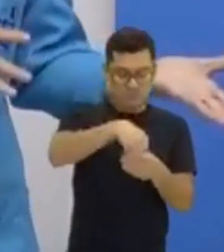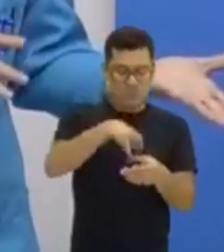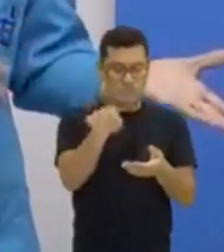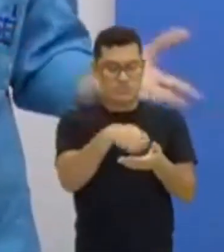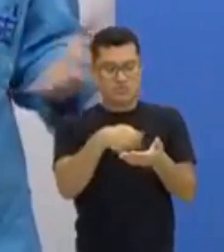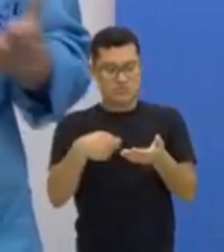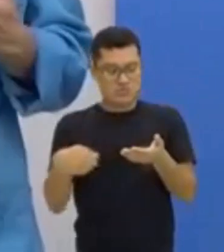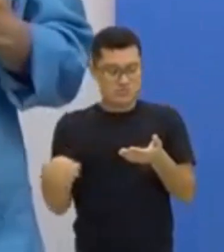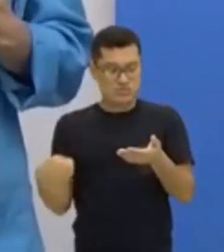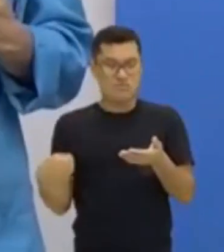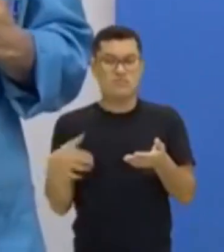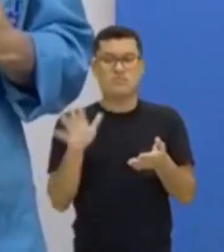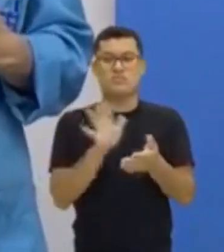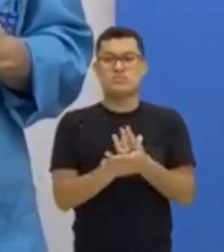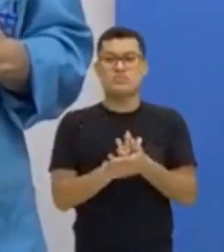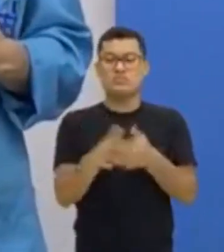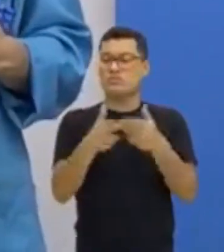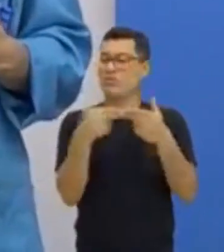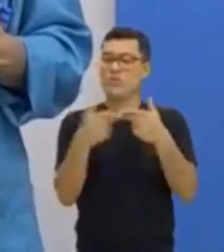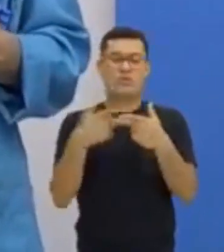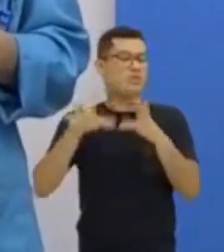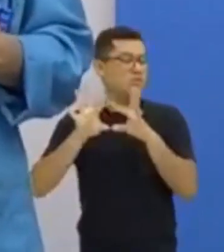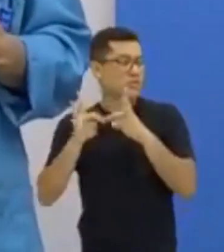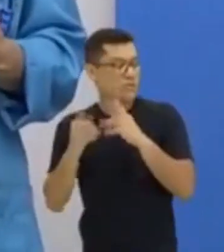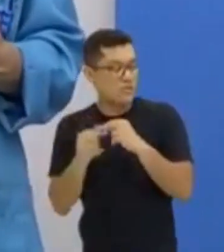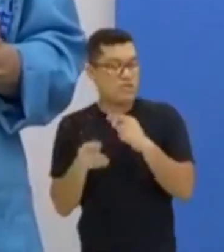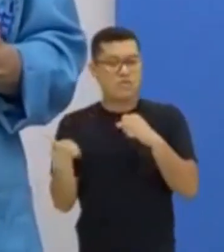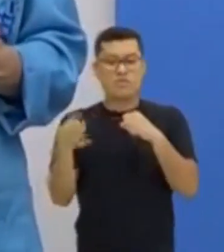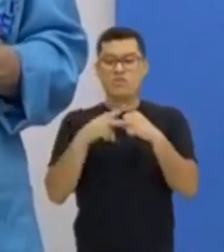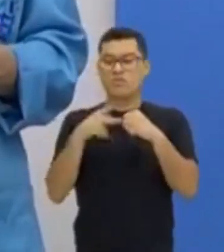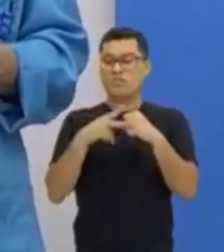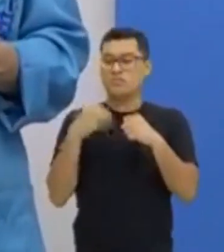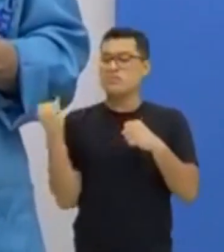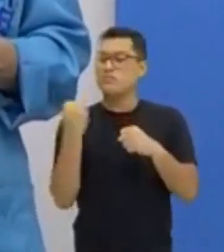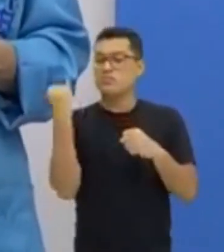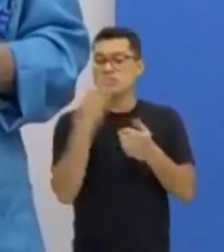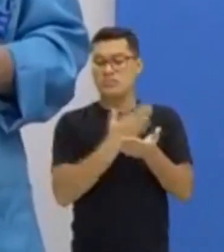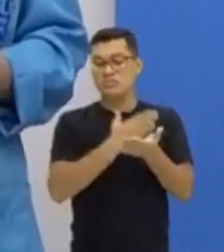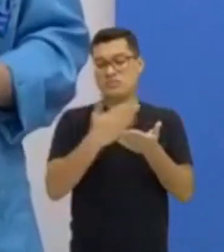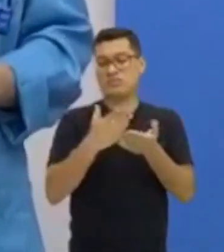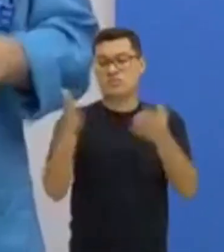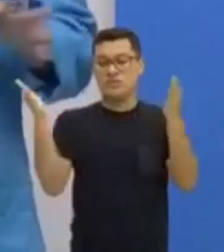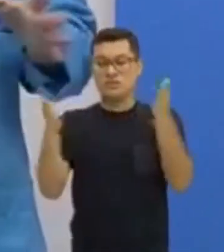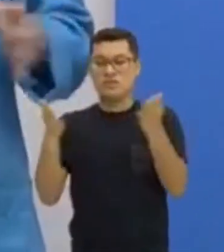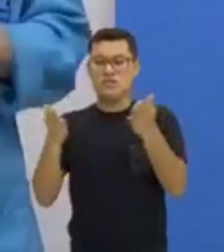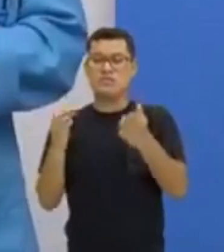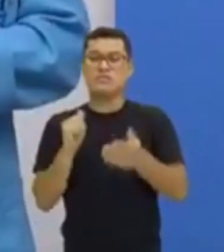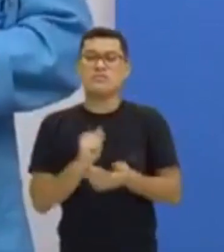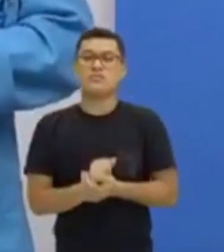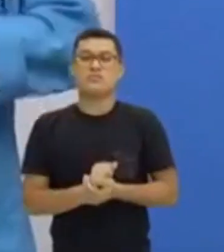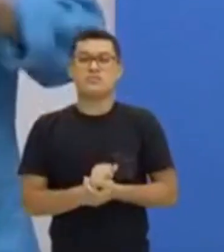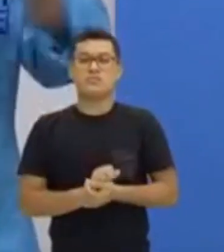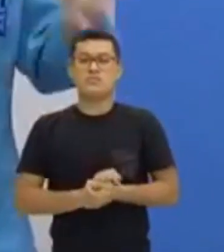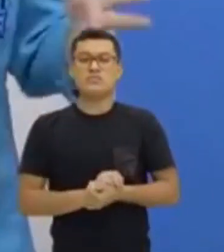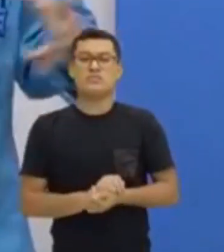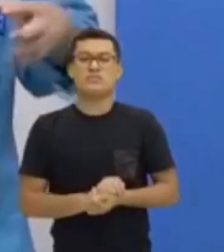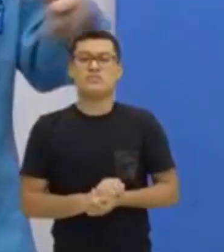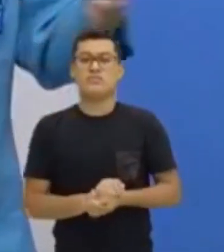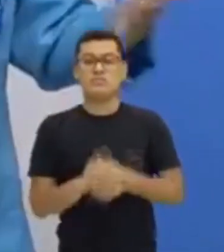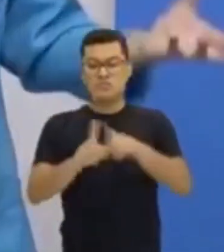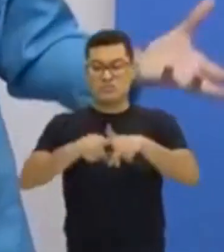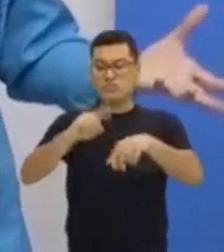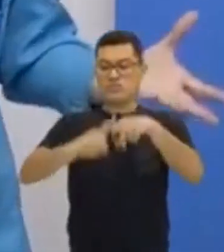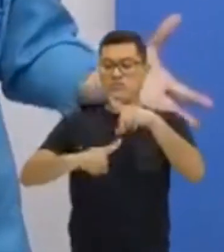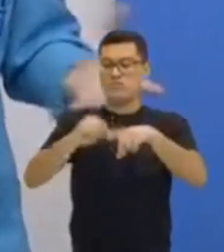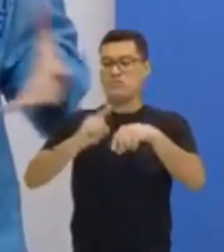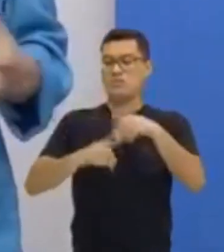ele. A gente vai usar durante todo o ano esses pronomes. Por isso que é importante começar com eles agora. E se for um objeto, se